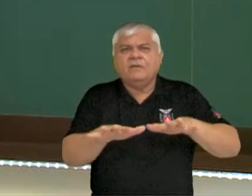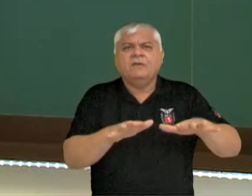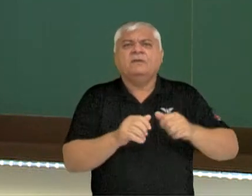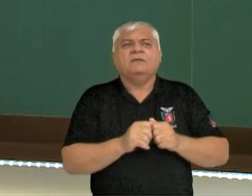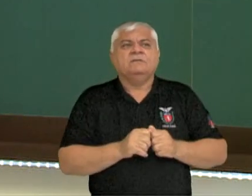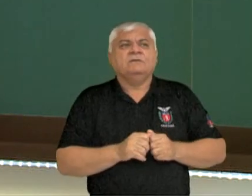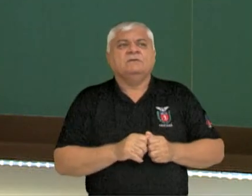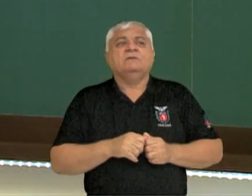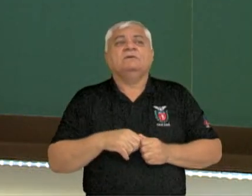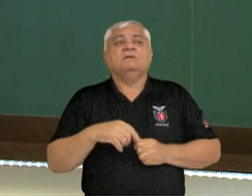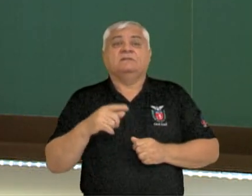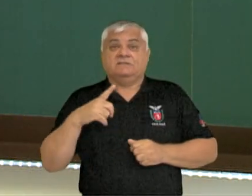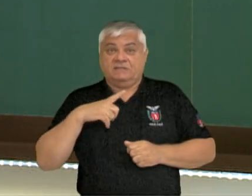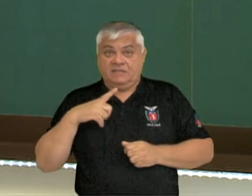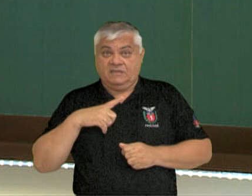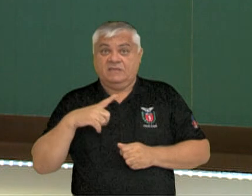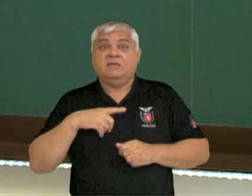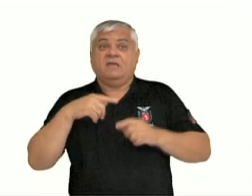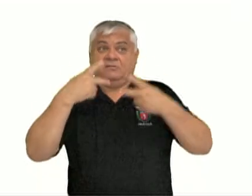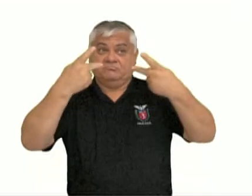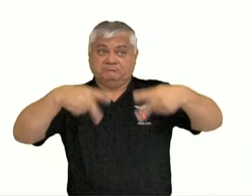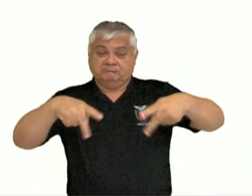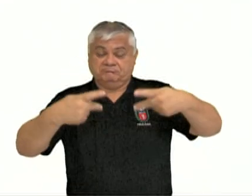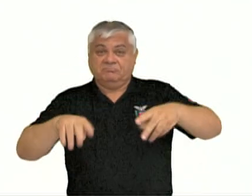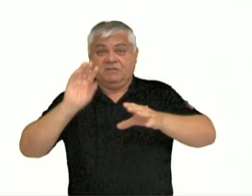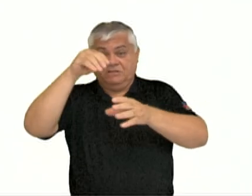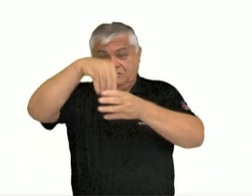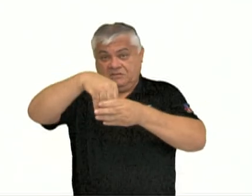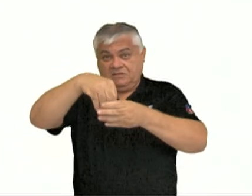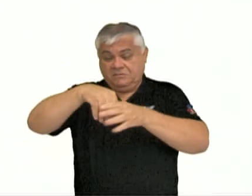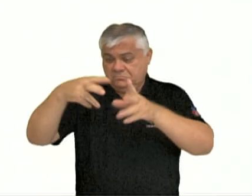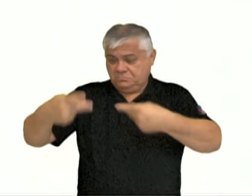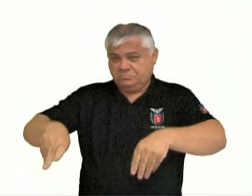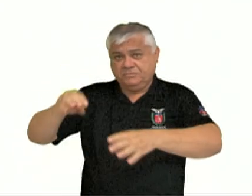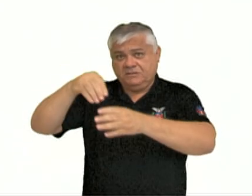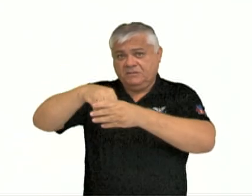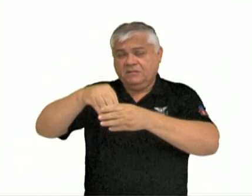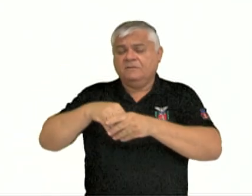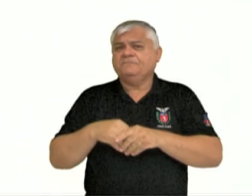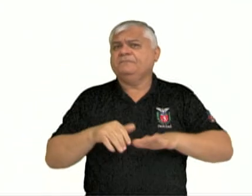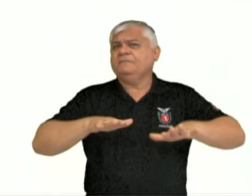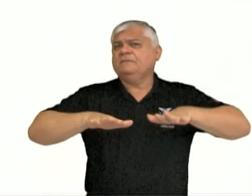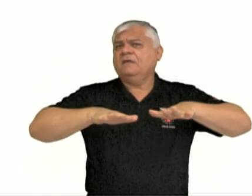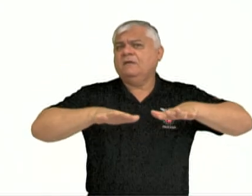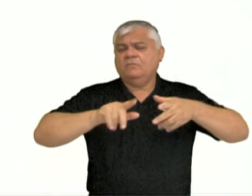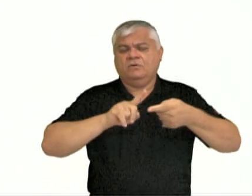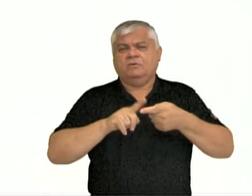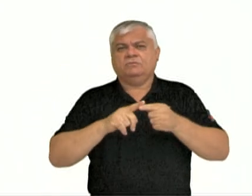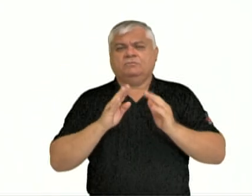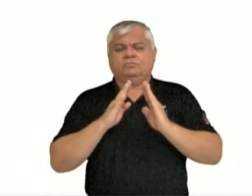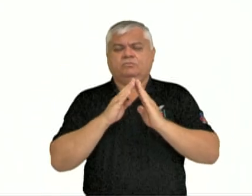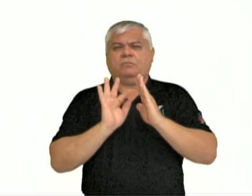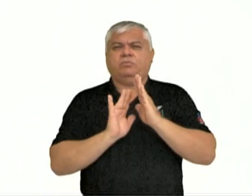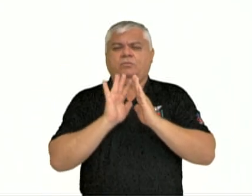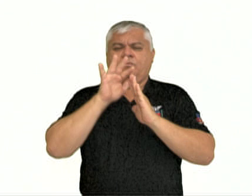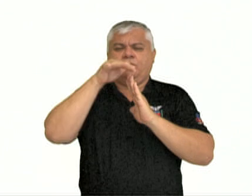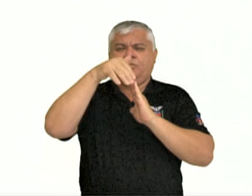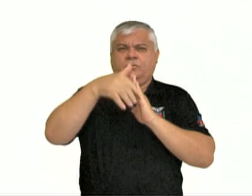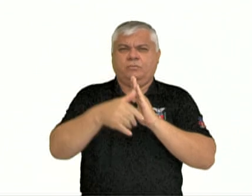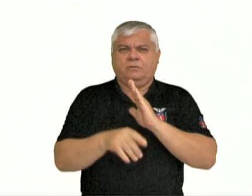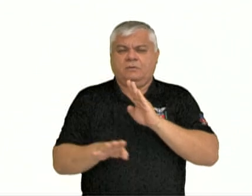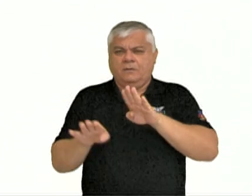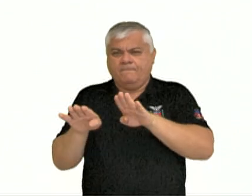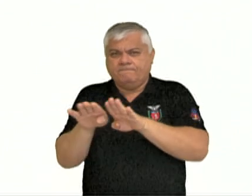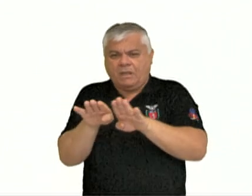daquilo que a gente chama de agentes internos. Então os terremotos, o vulcanismo e o tectonismo